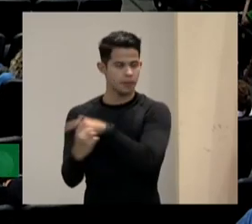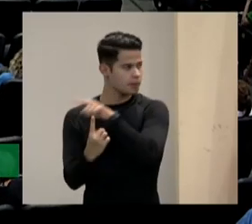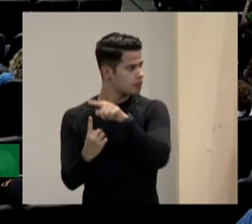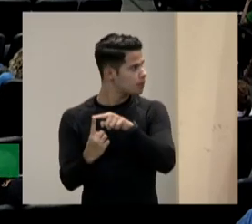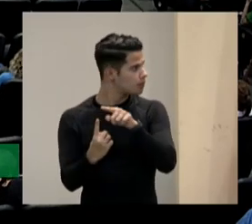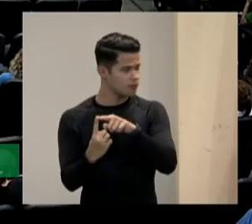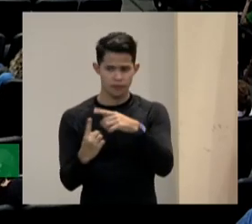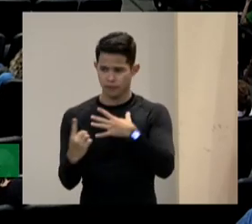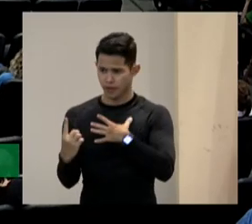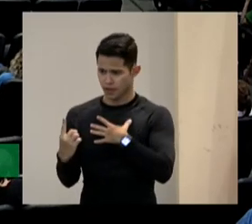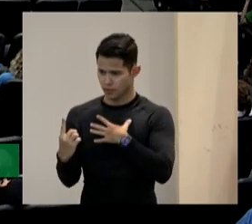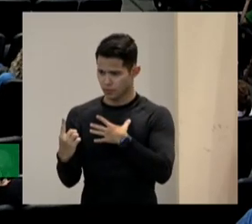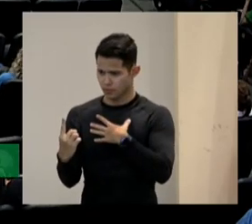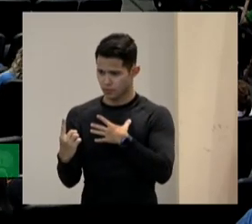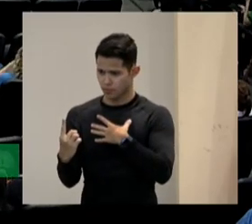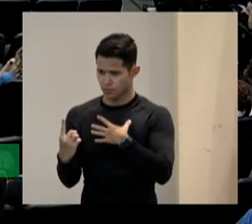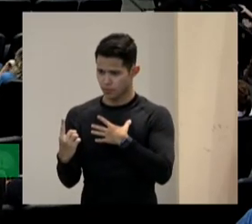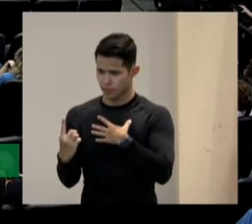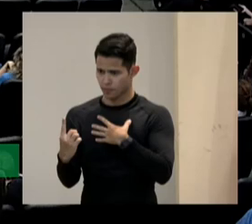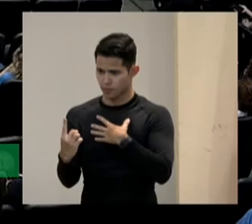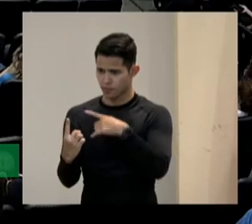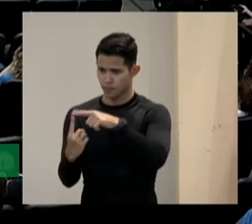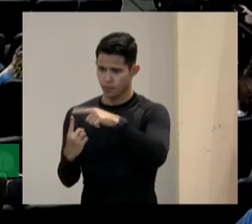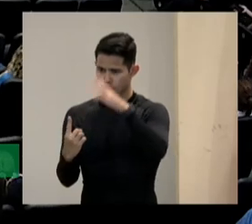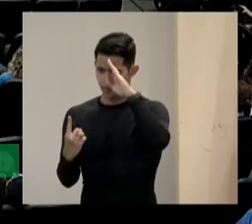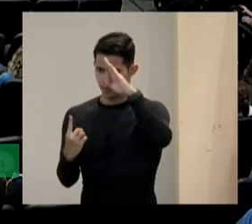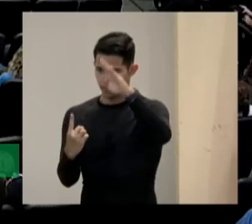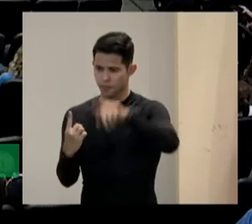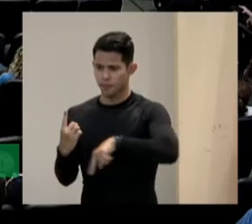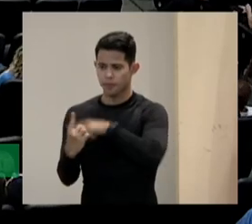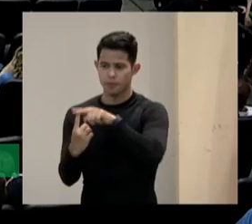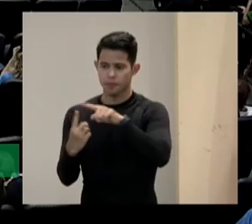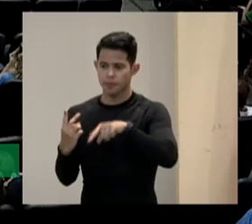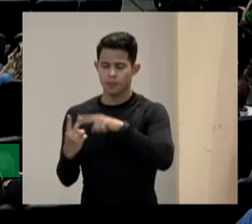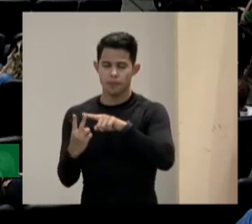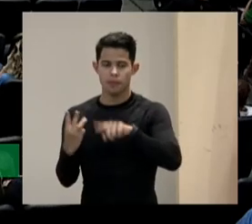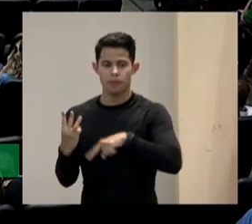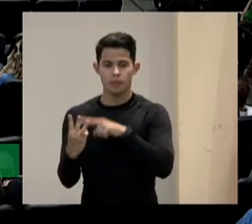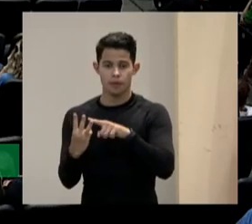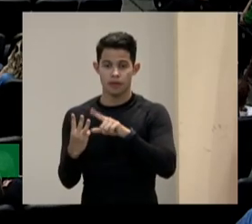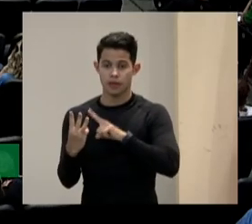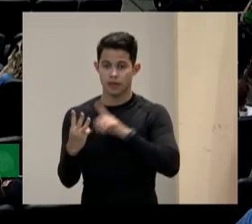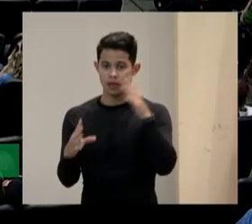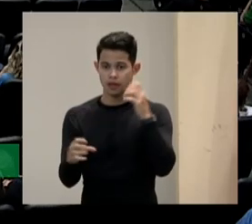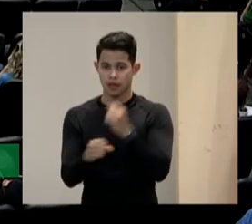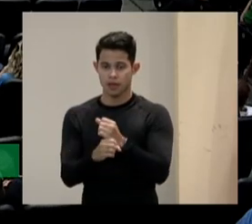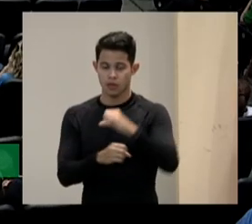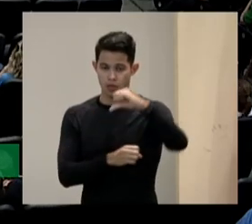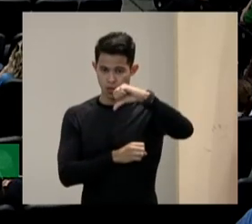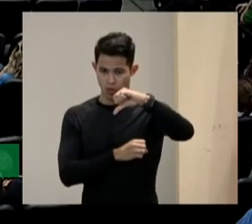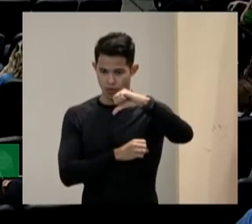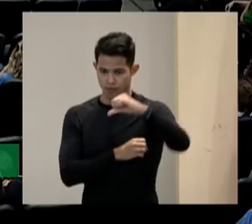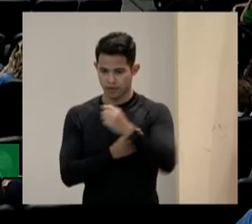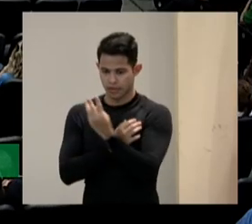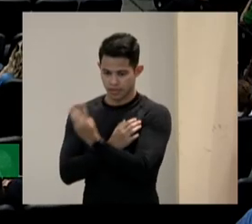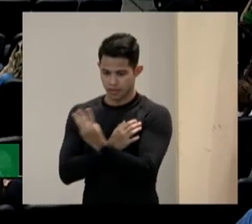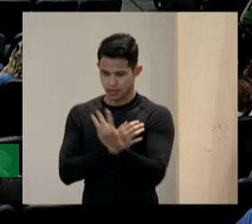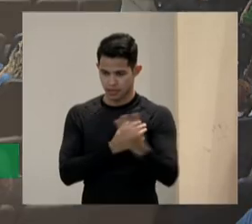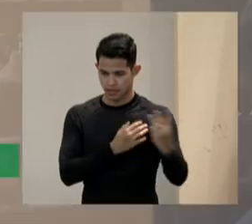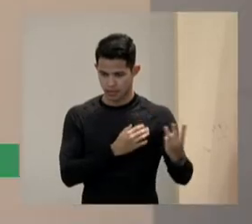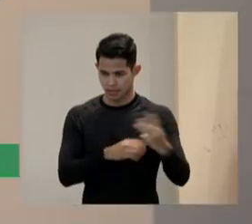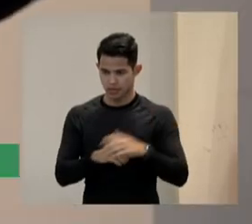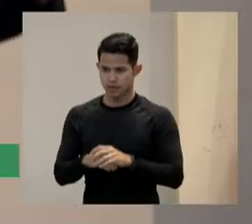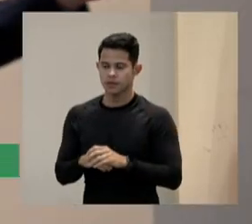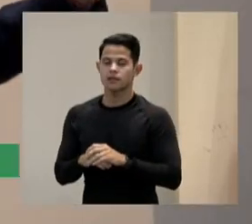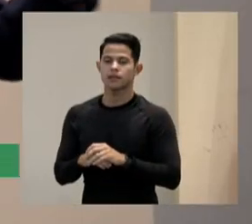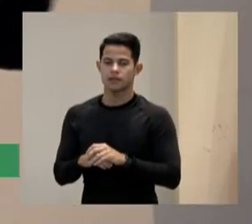como já falei son três a parte de directrices que son nove três por cada principio e a parte de pontos